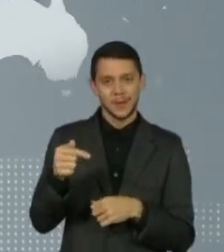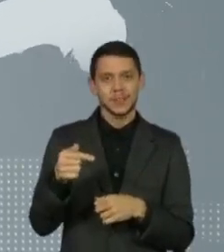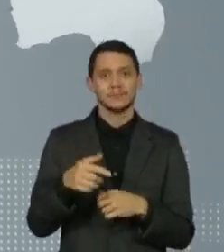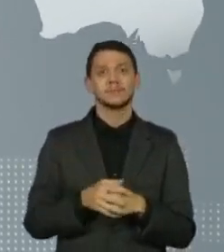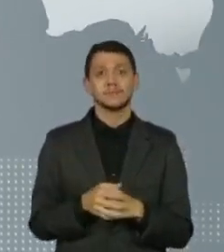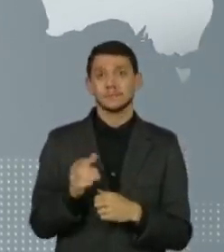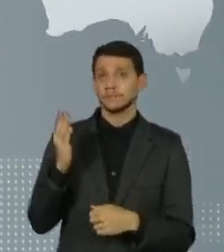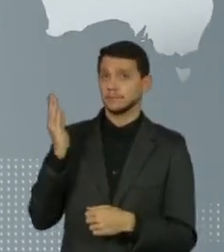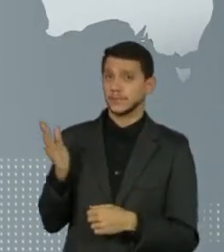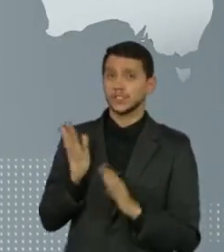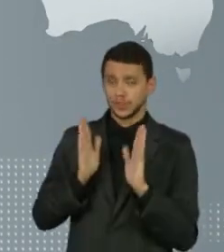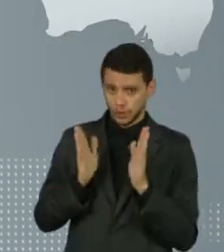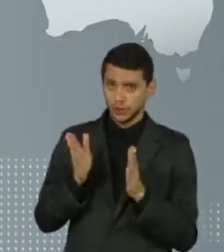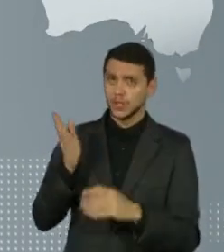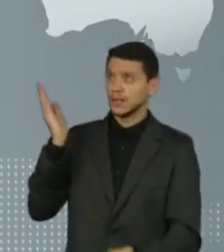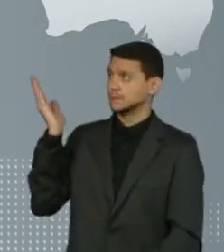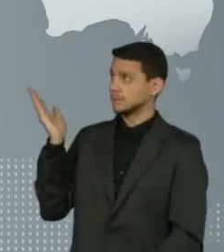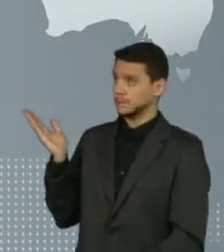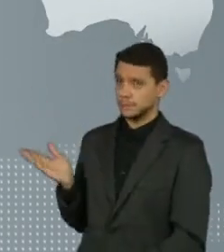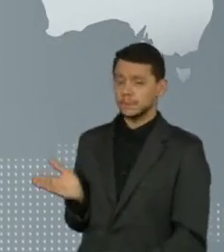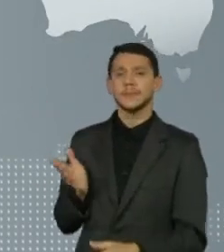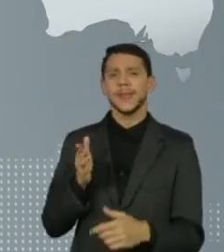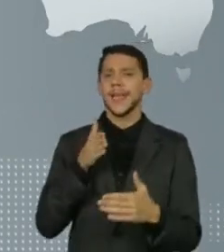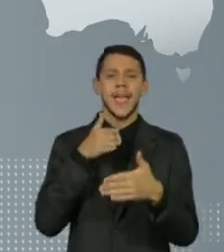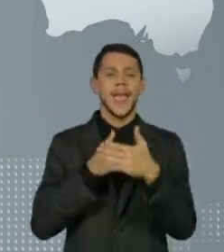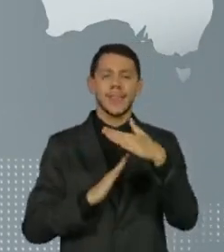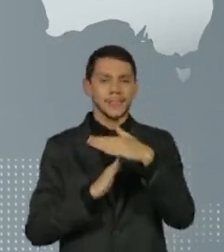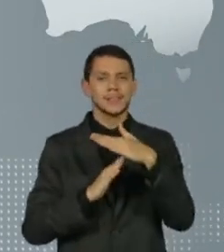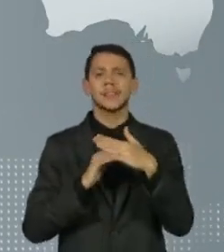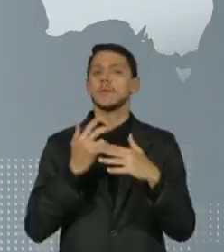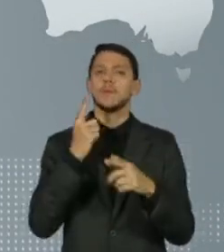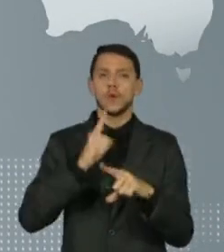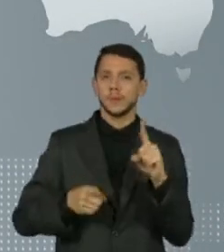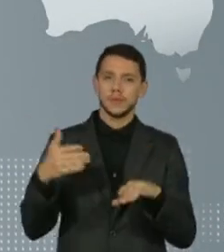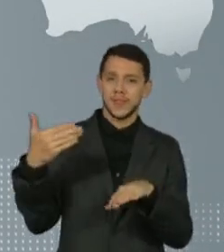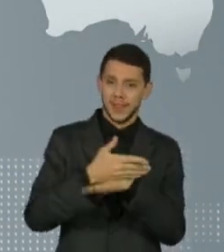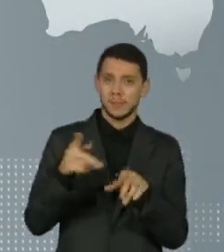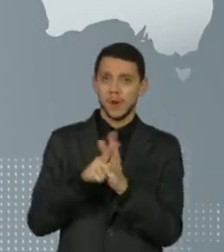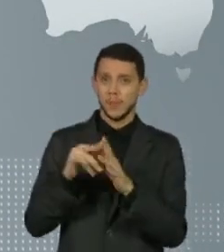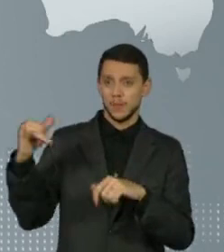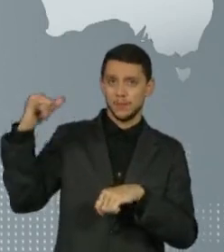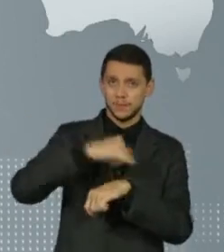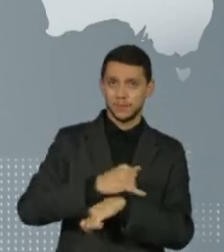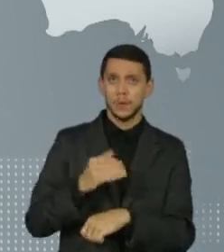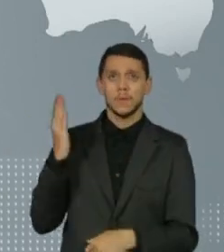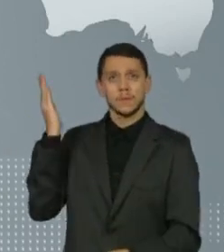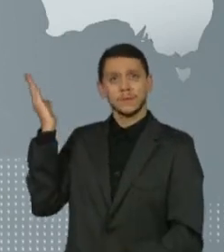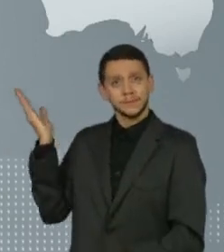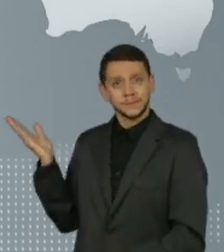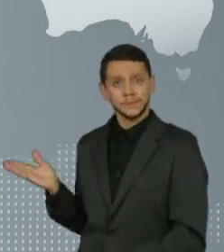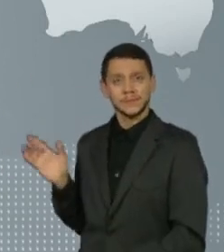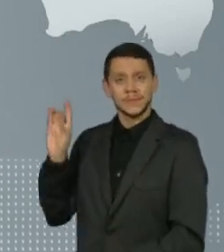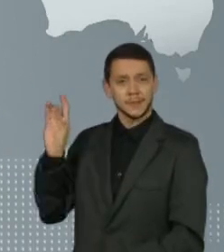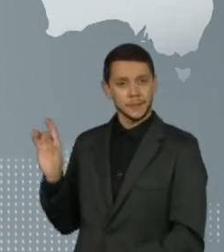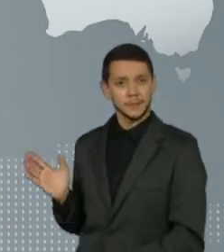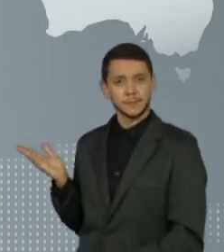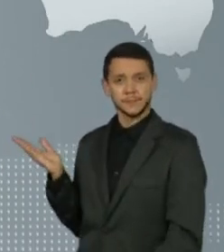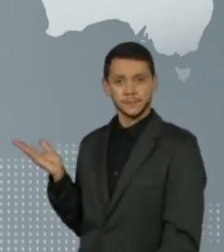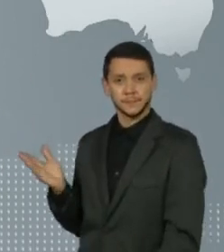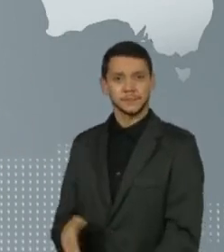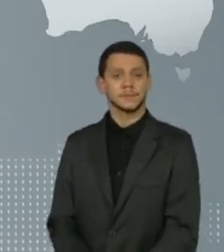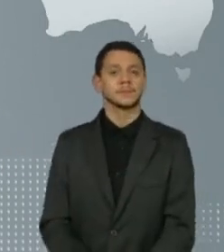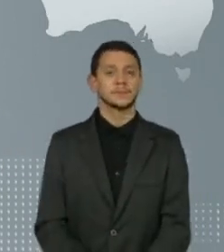restrições a voos vindos da África do Sul, Botsuana, Essatini, Lesoto, Namíbia e